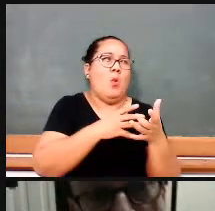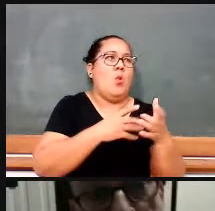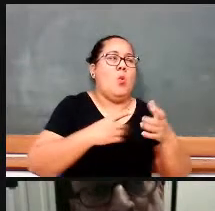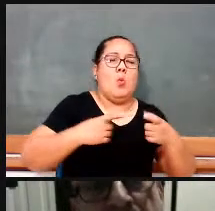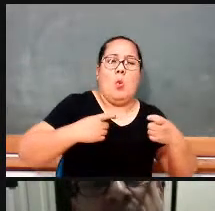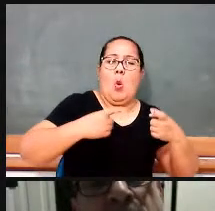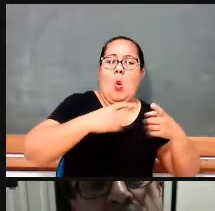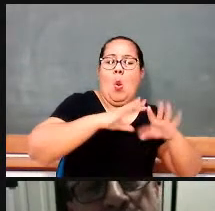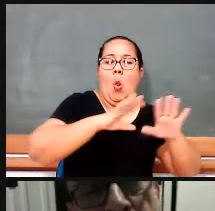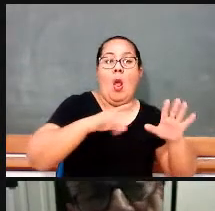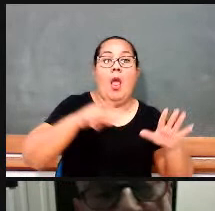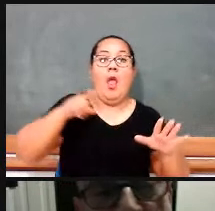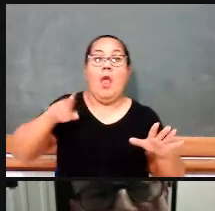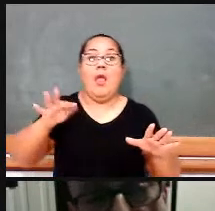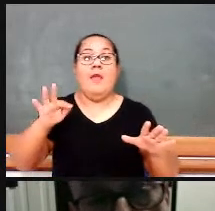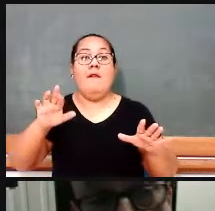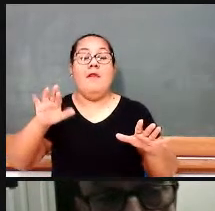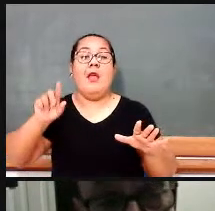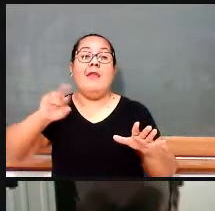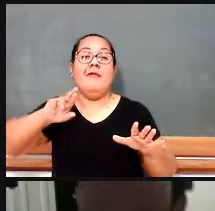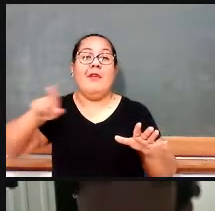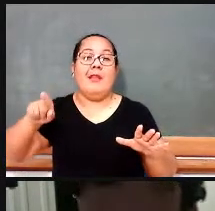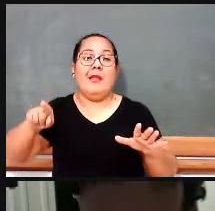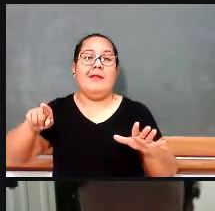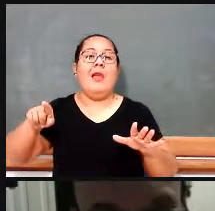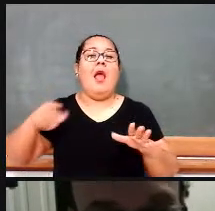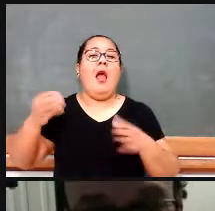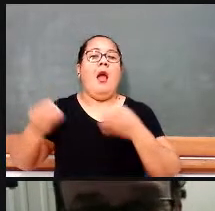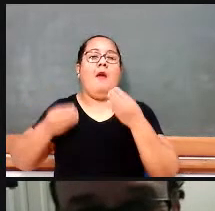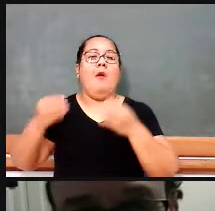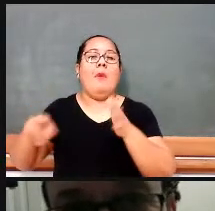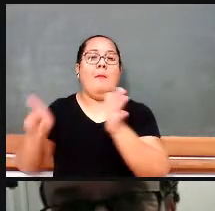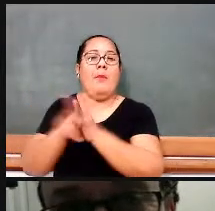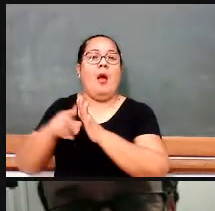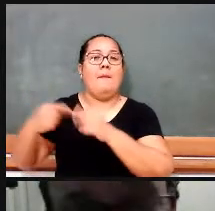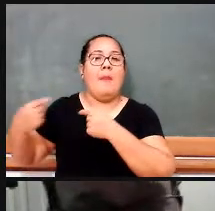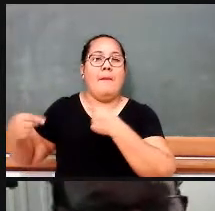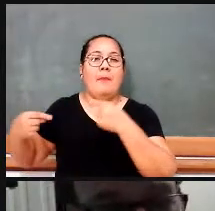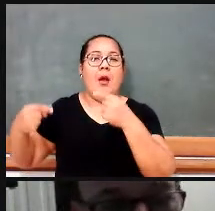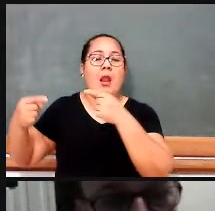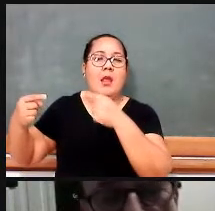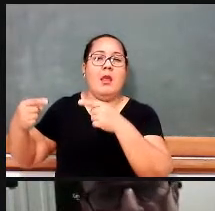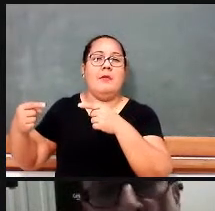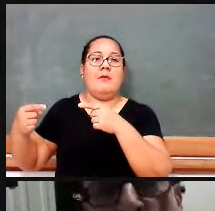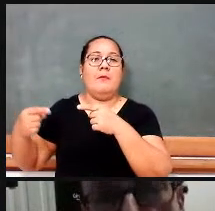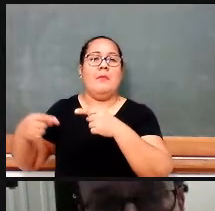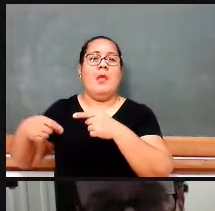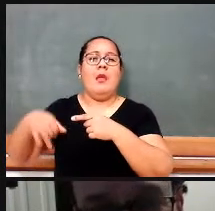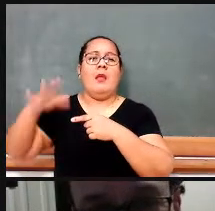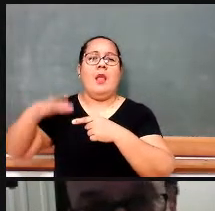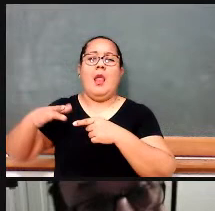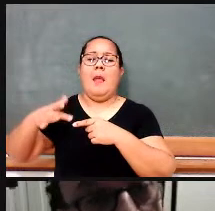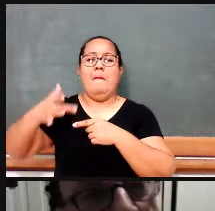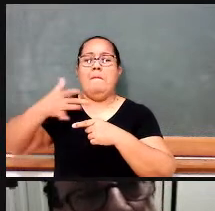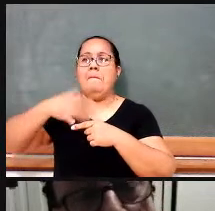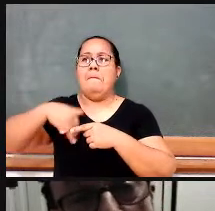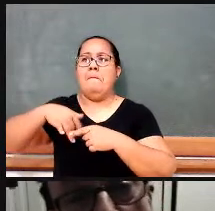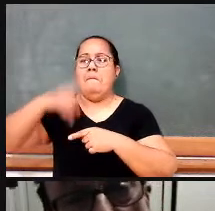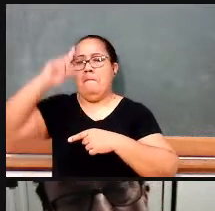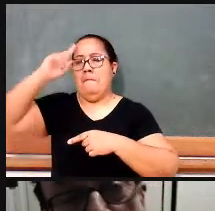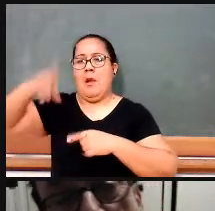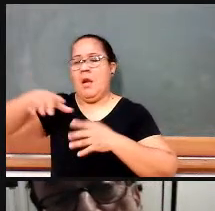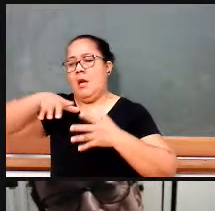etc. A Guerra Fria é uma guerra de disputa, de domínio do globo. Nessa